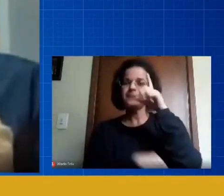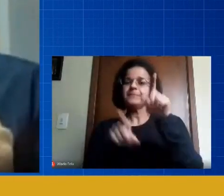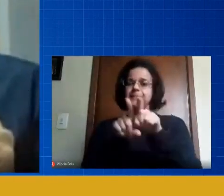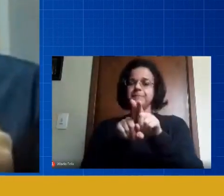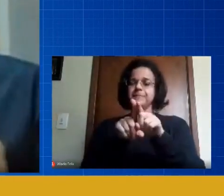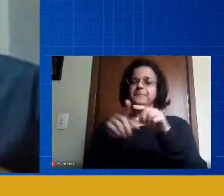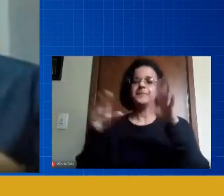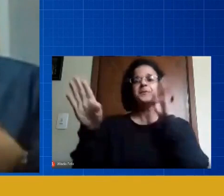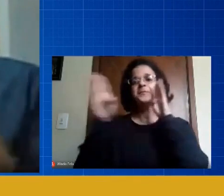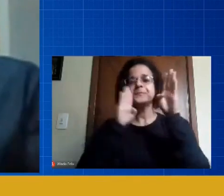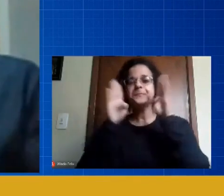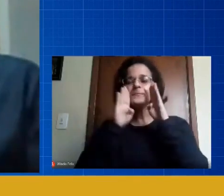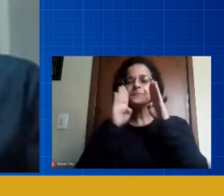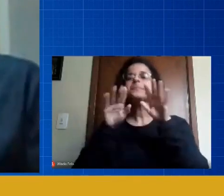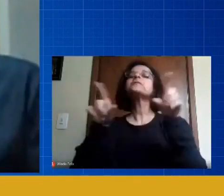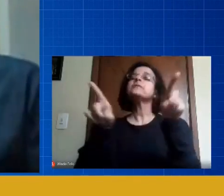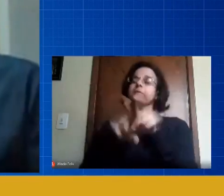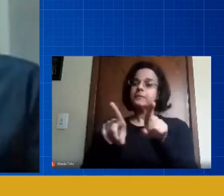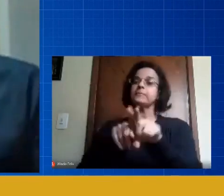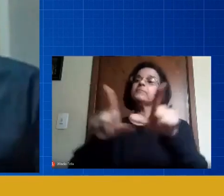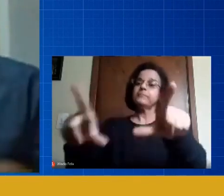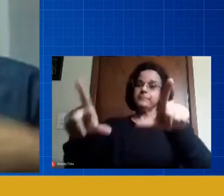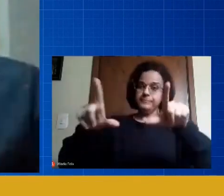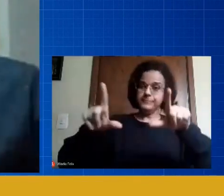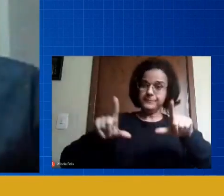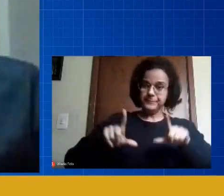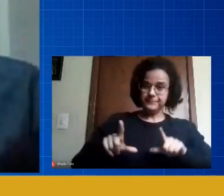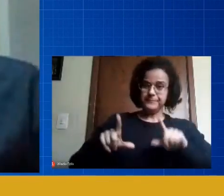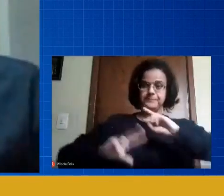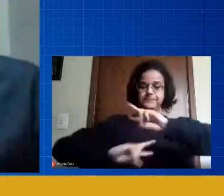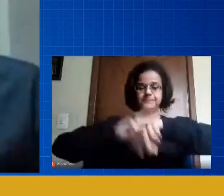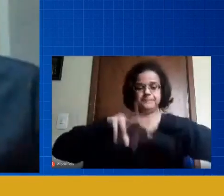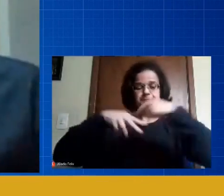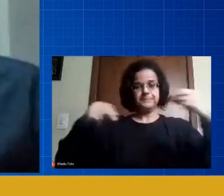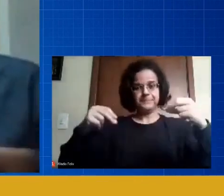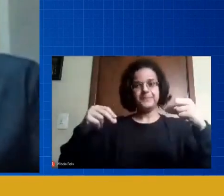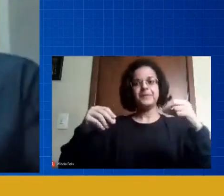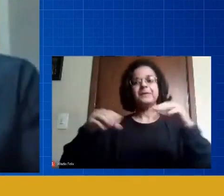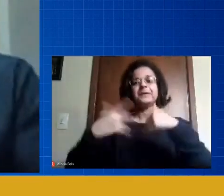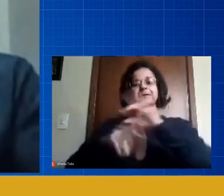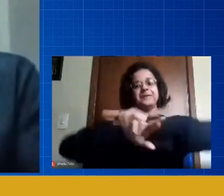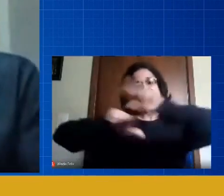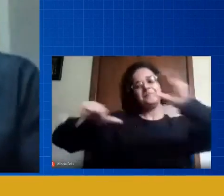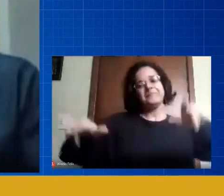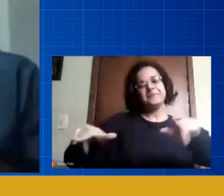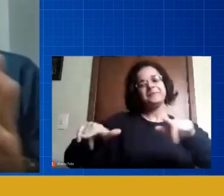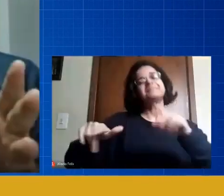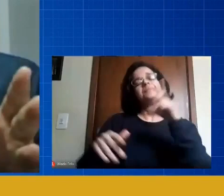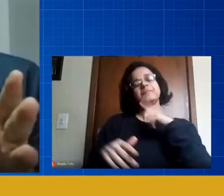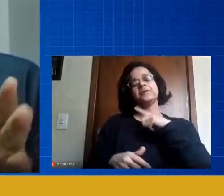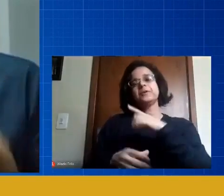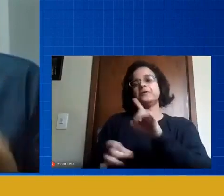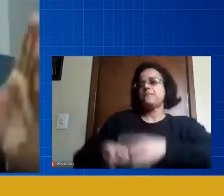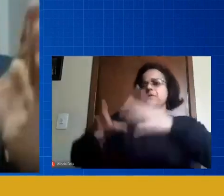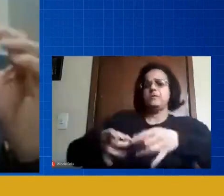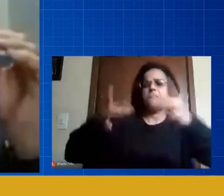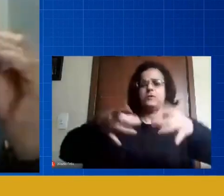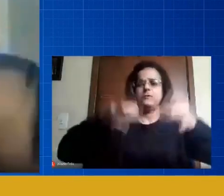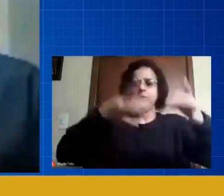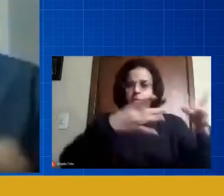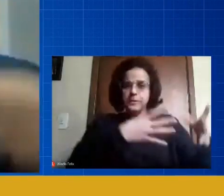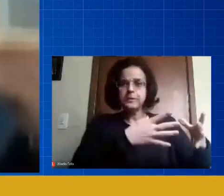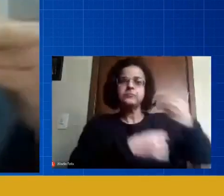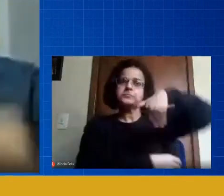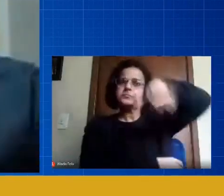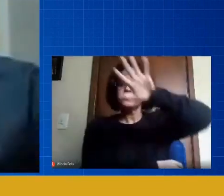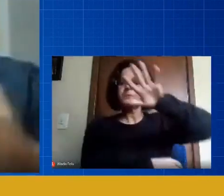e o certificado também é um presente, diferente de algumas lives por aí que estão vendendo certificado, a nossa não, a